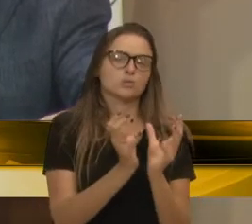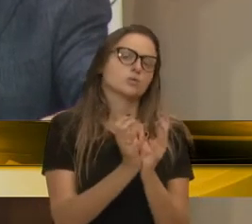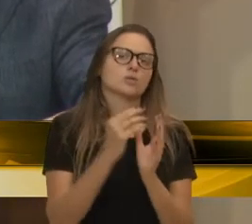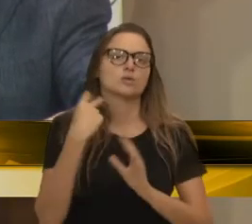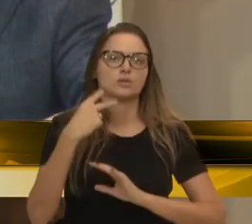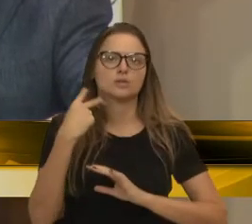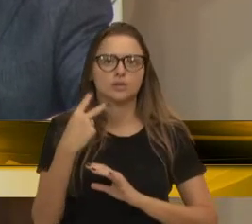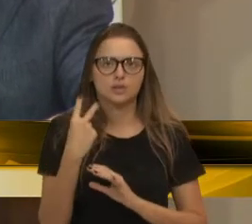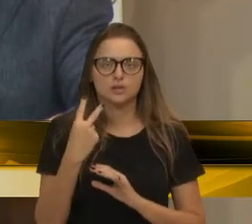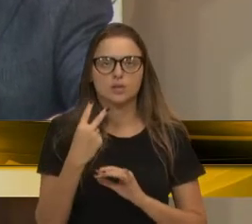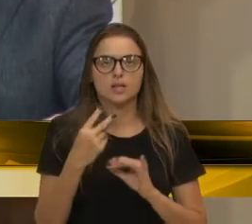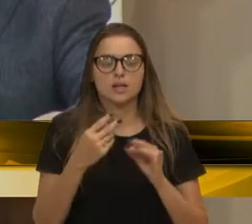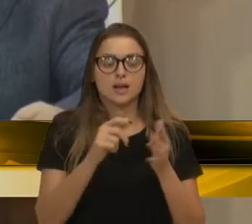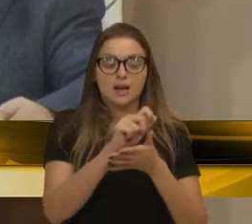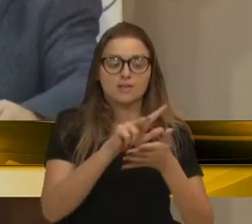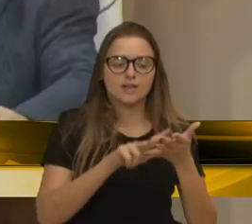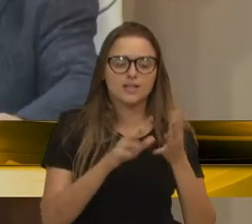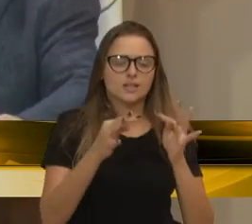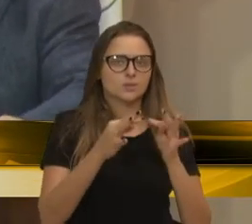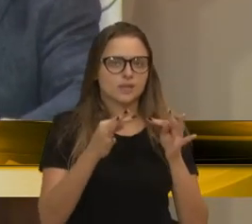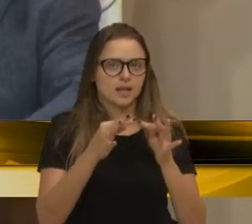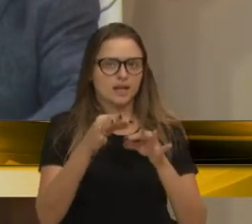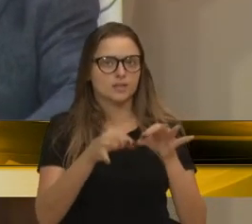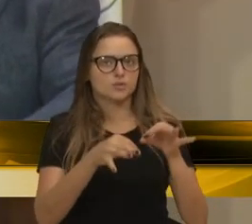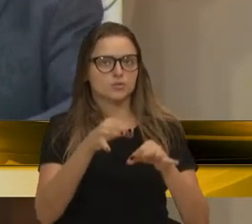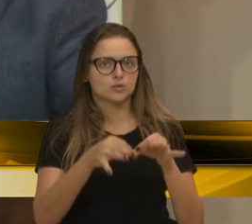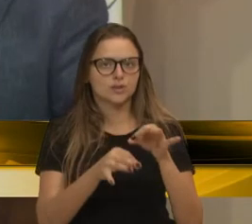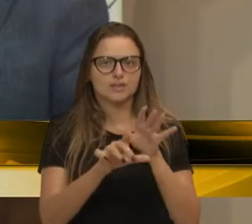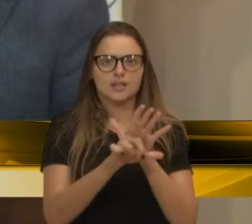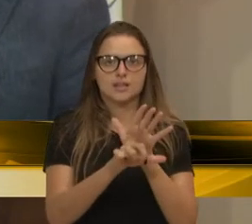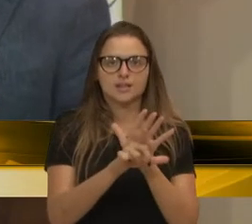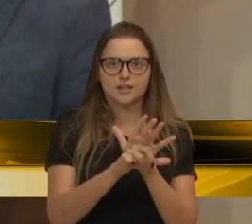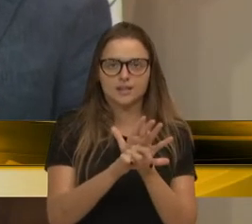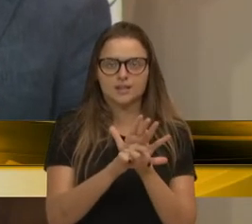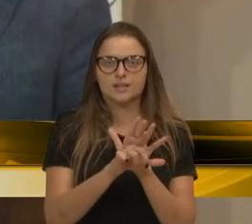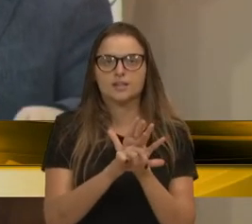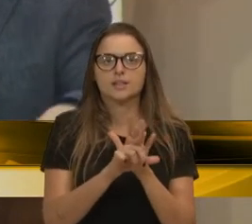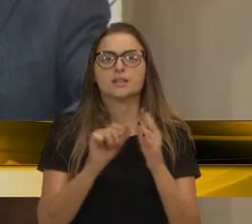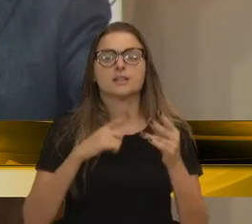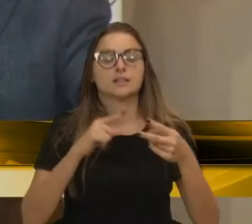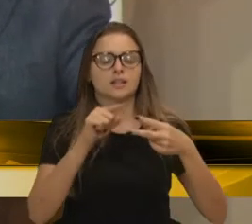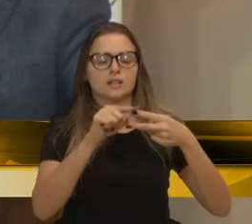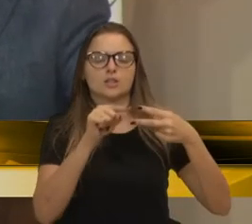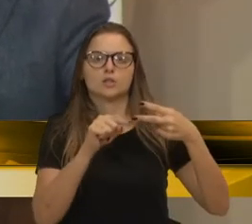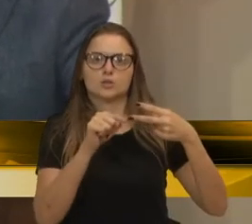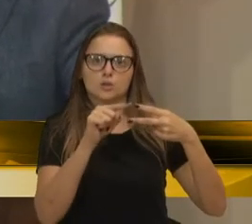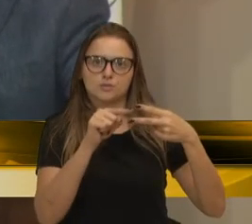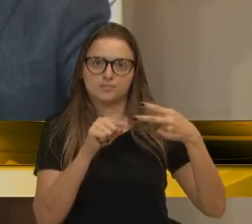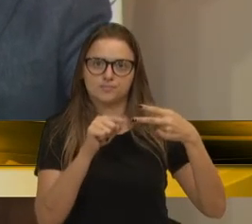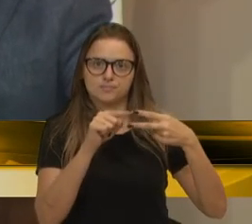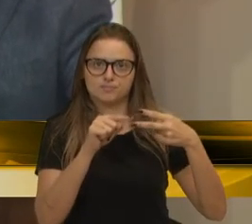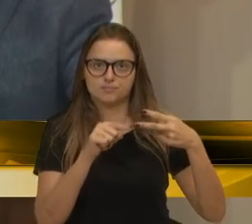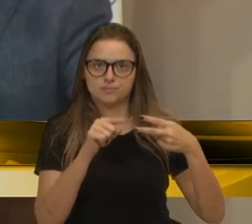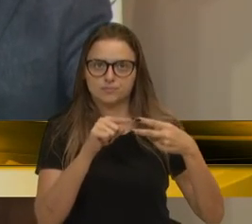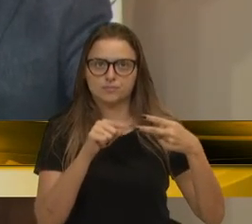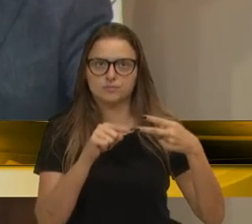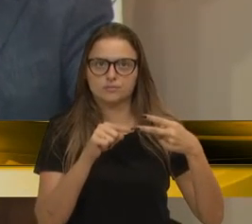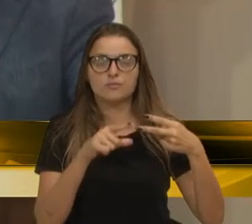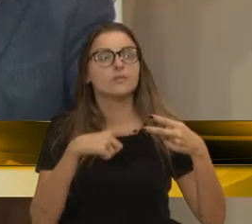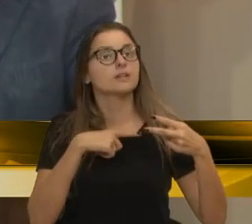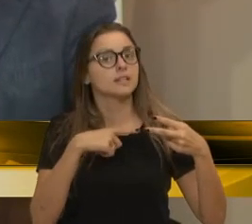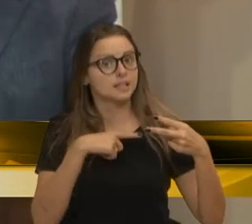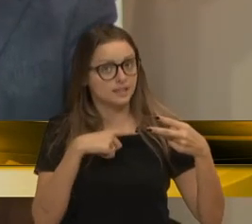técnico-jurídica que foi aqui apresentada, eu entendo que dois itens dois itens têm